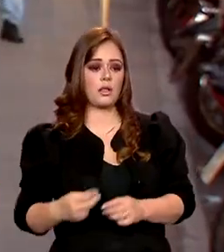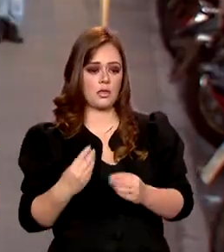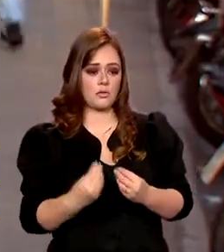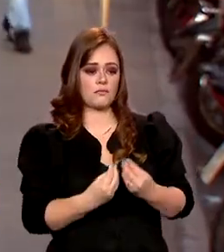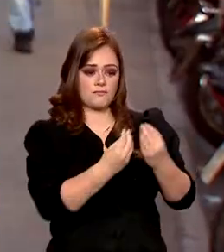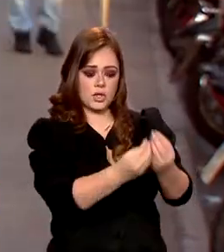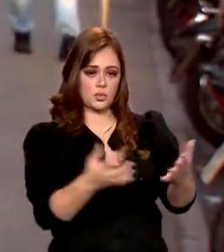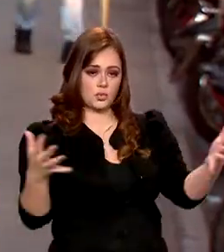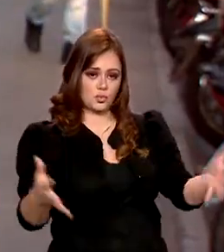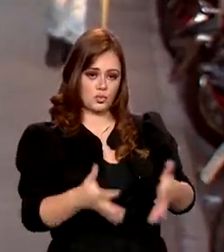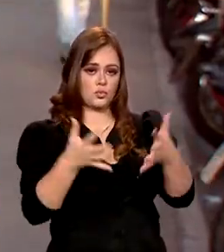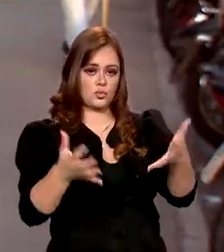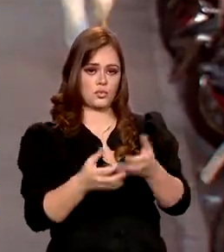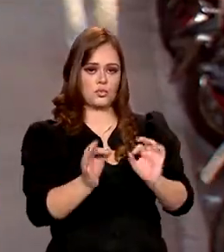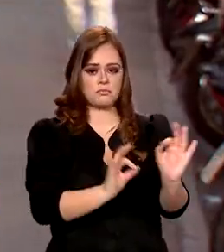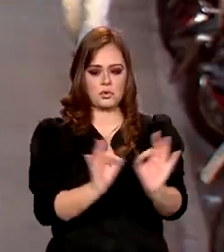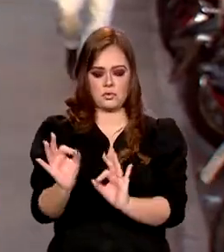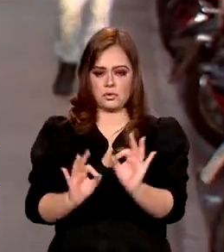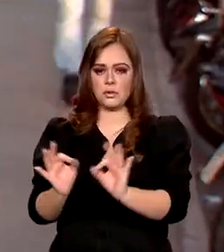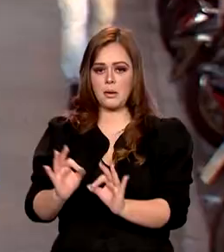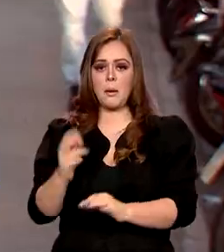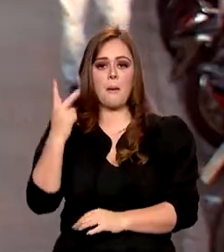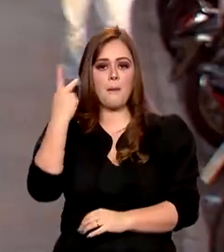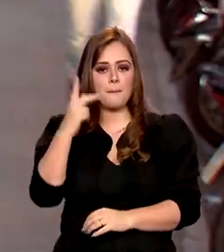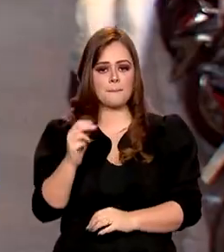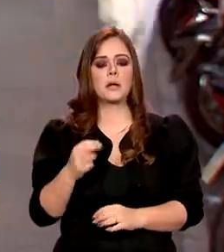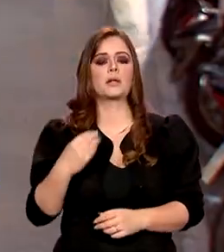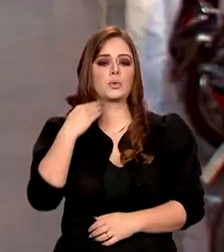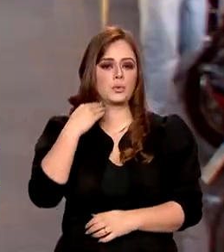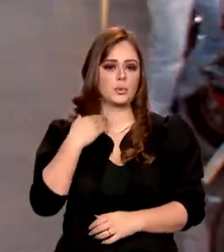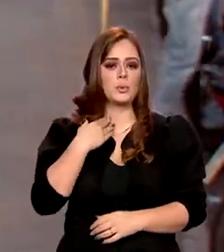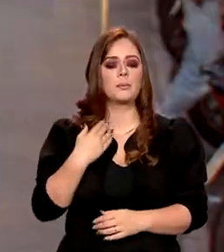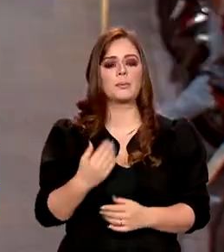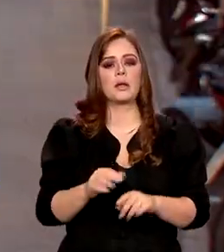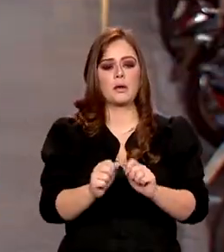para que as instituições financeiras possam ampliar a oferta de crédito.